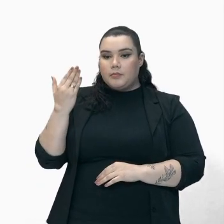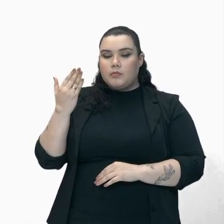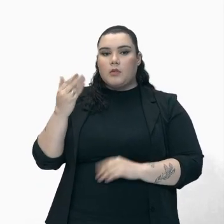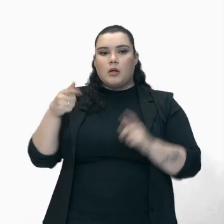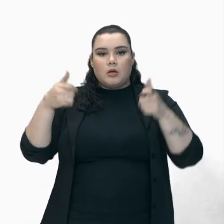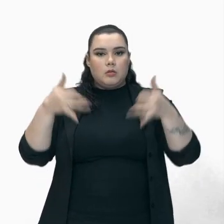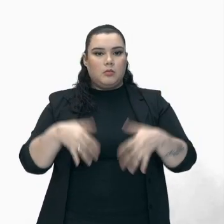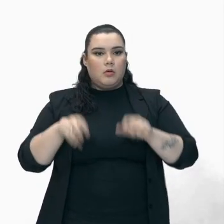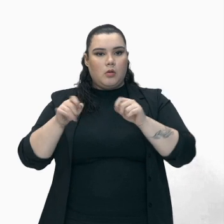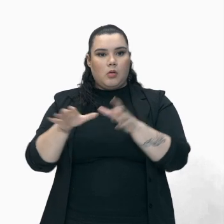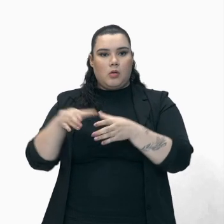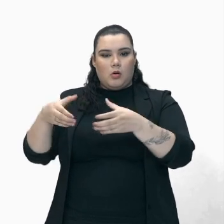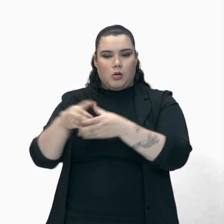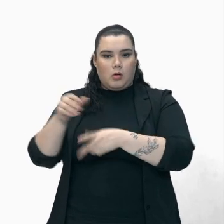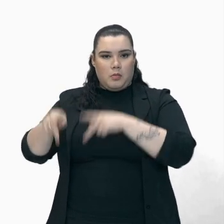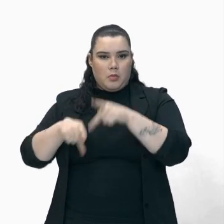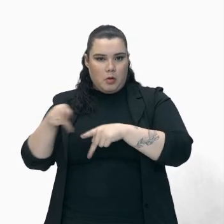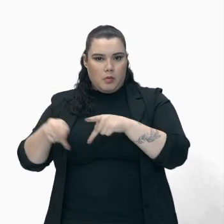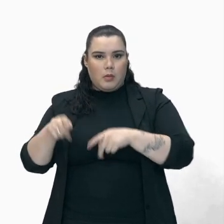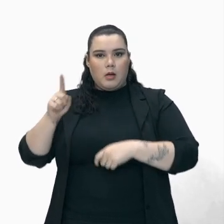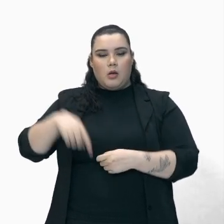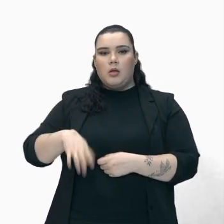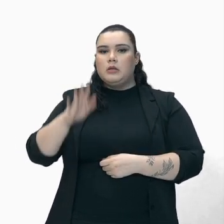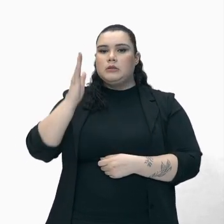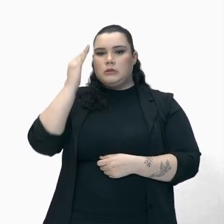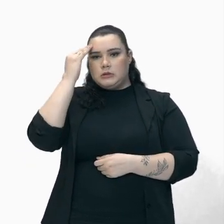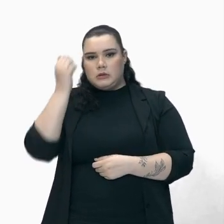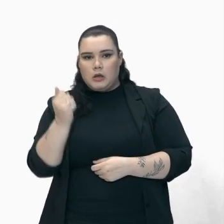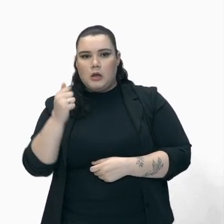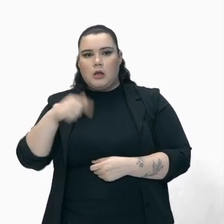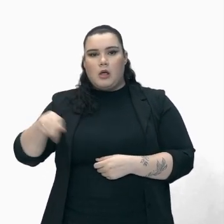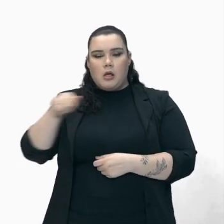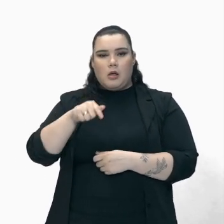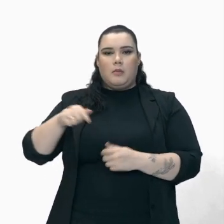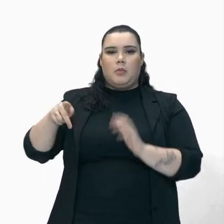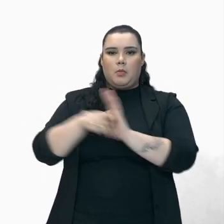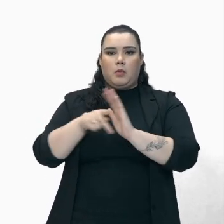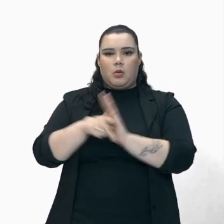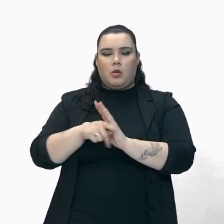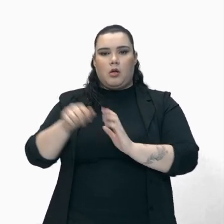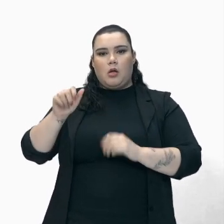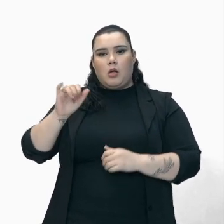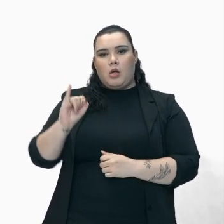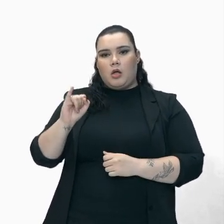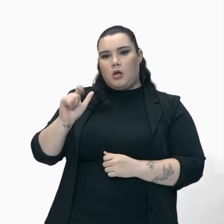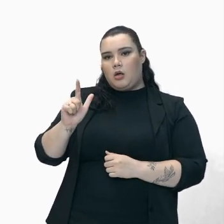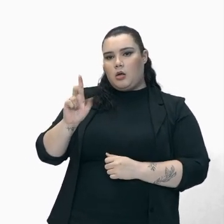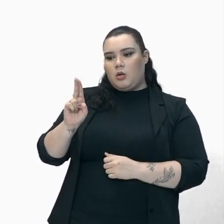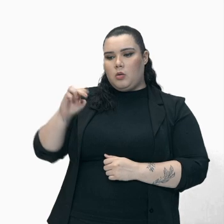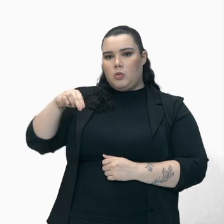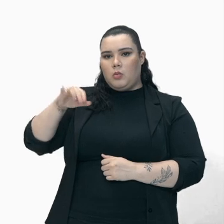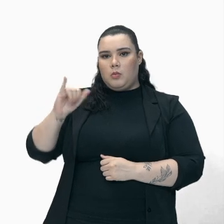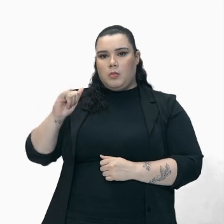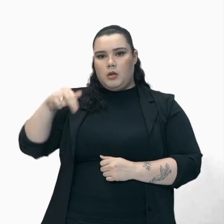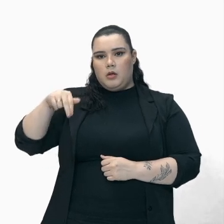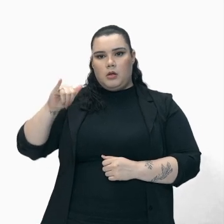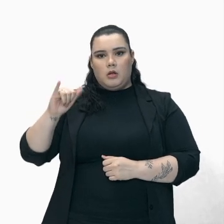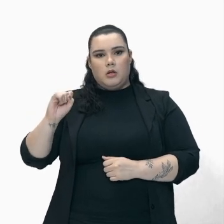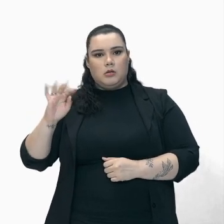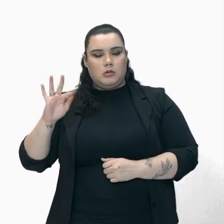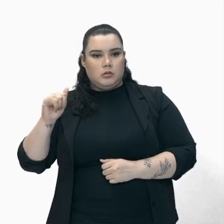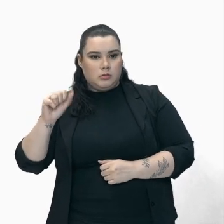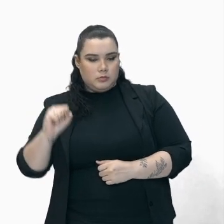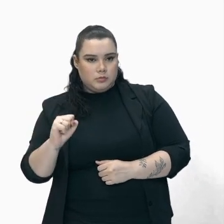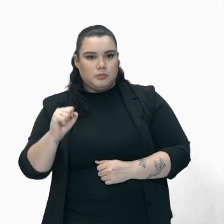Que foram chamados De inconfidentes Conheciam Os autores iluministas Olha só de novo Os iluministas Aqui fazendo parte